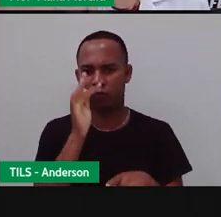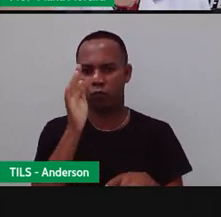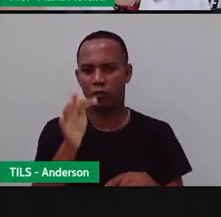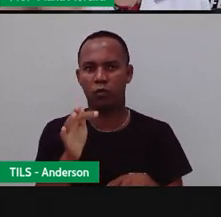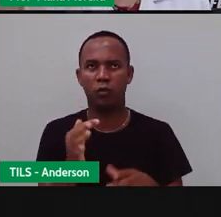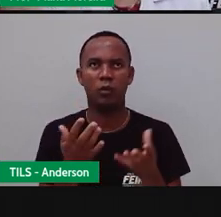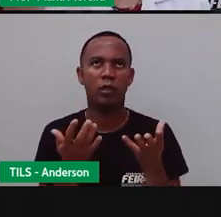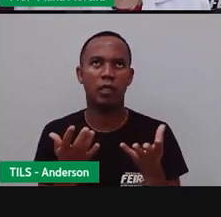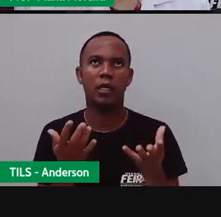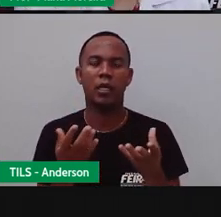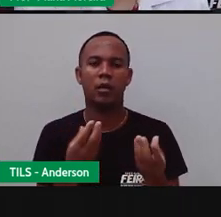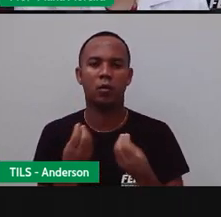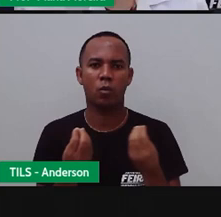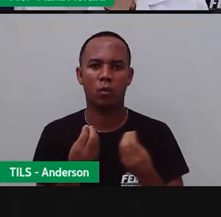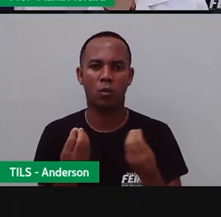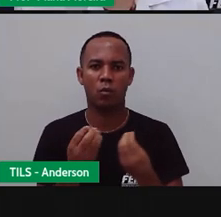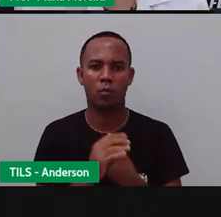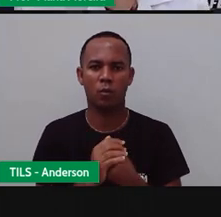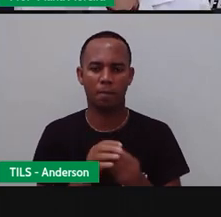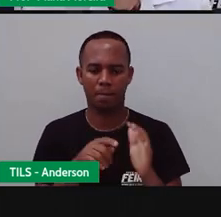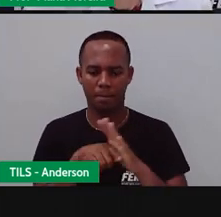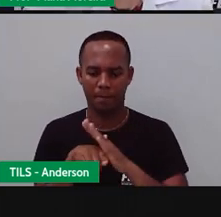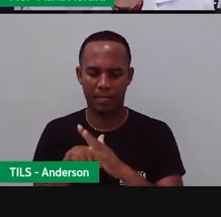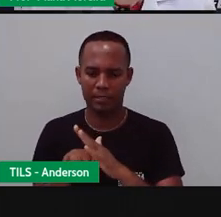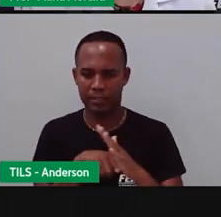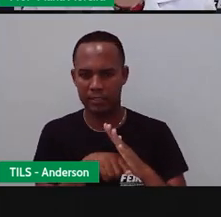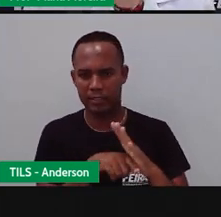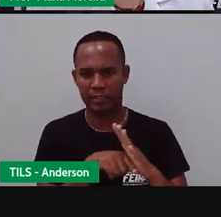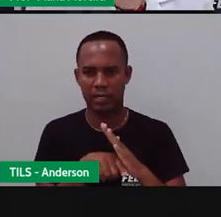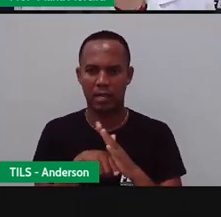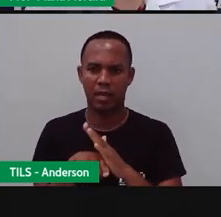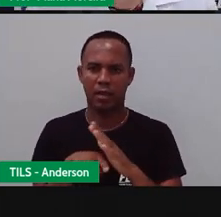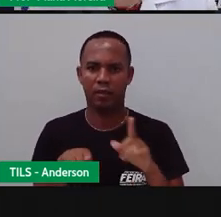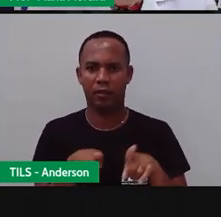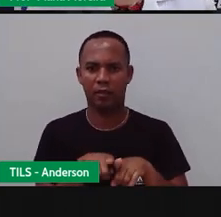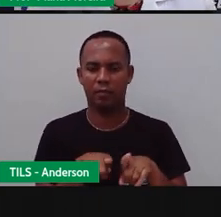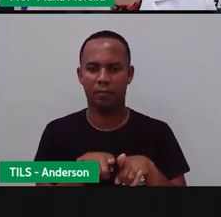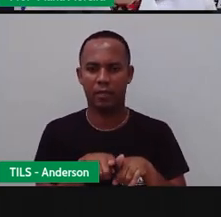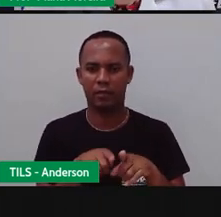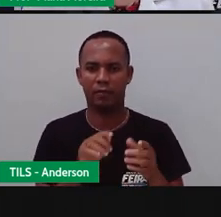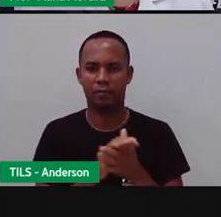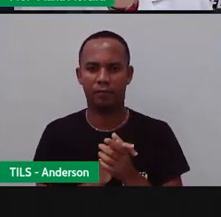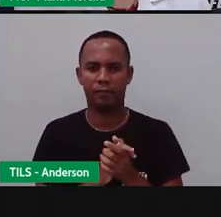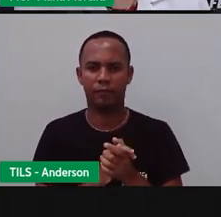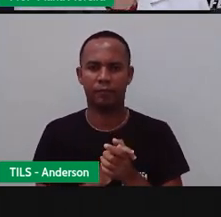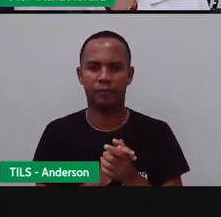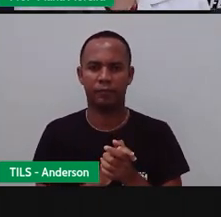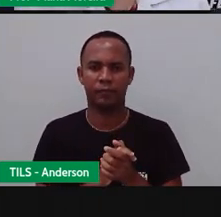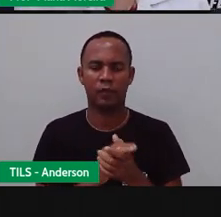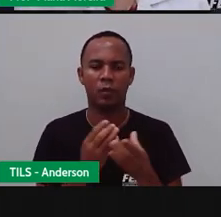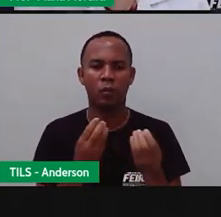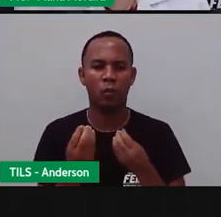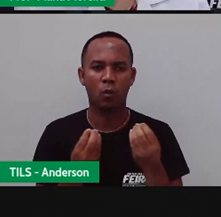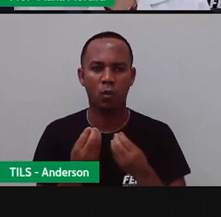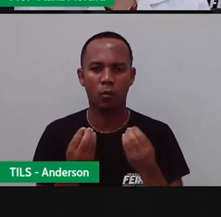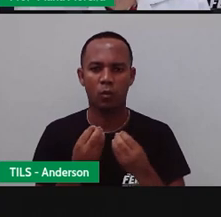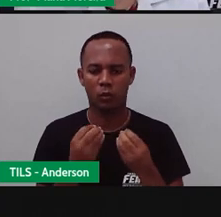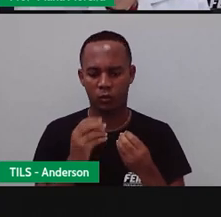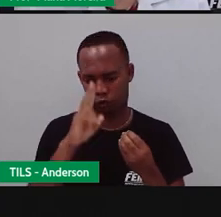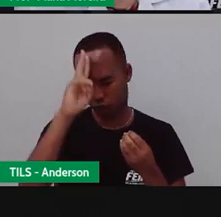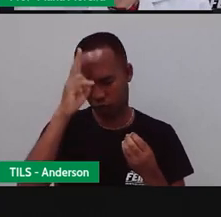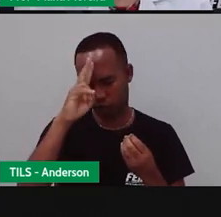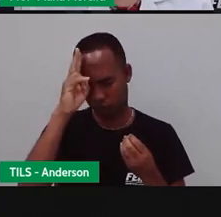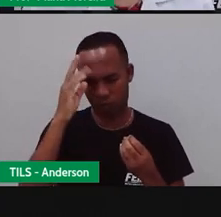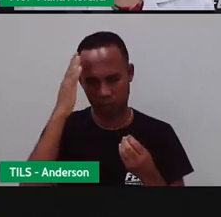queria. Eles irão pesquisar isso aí. O que de fato aconteceu. Então, é através dos historiadores que a gente